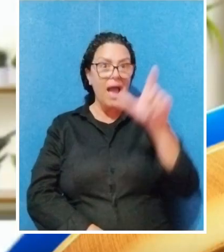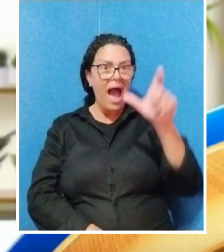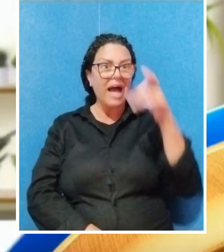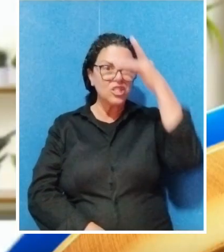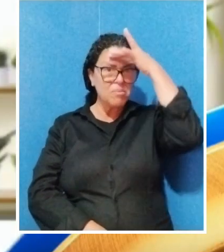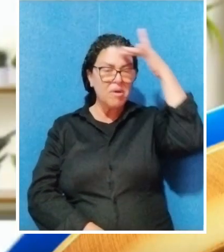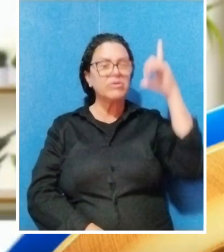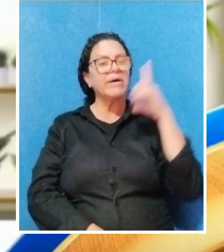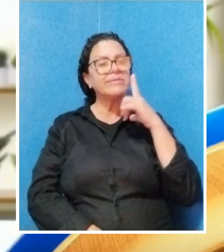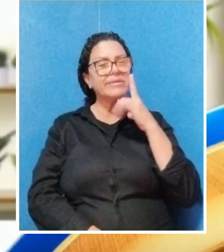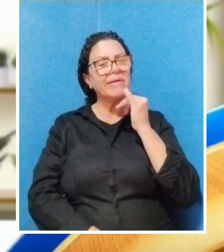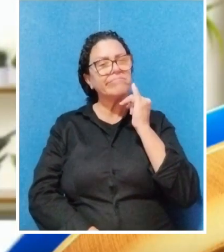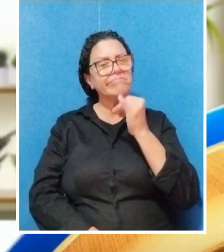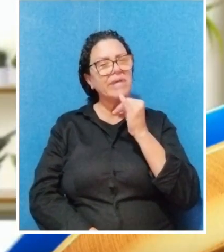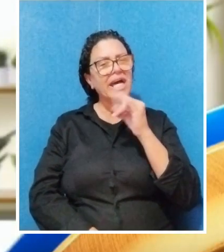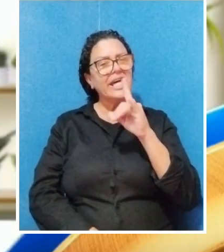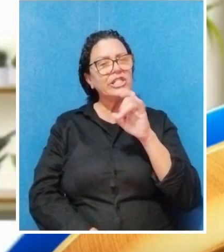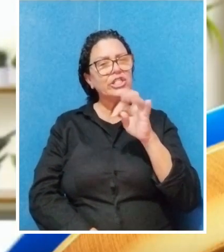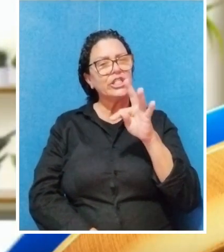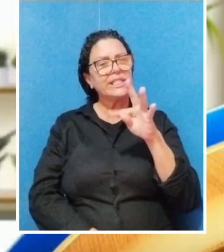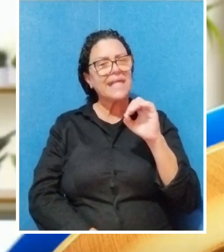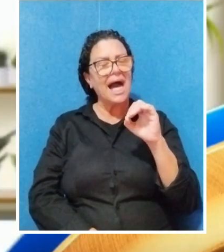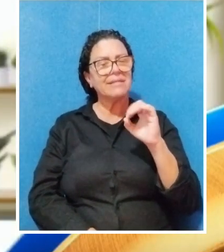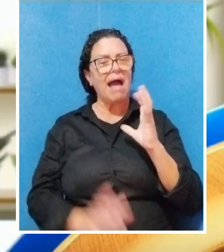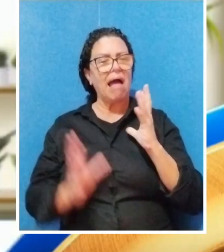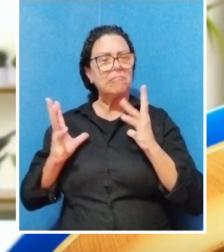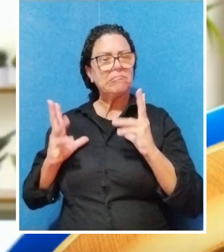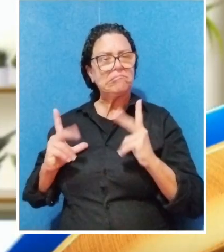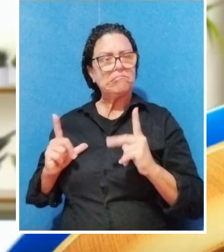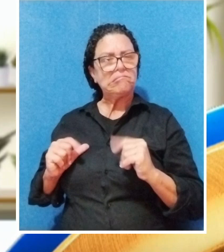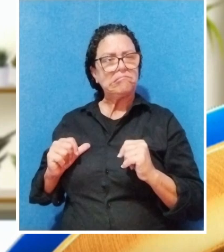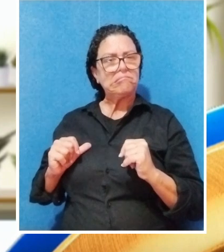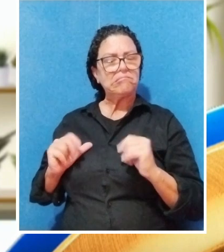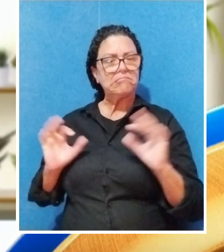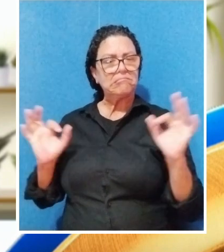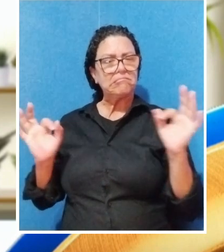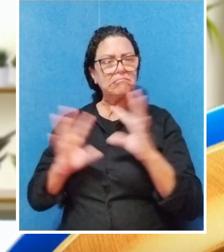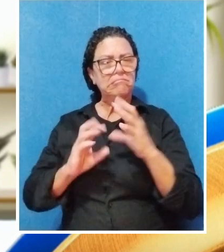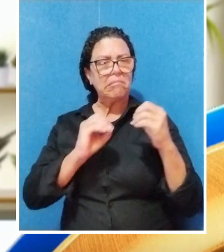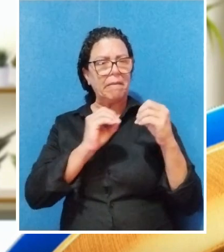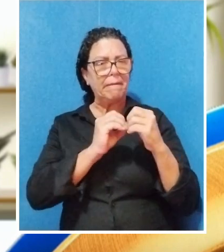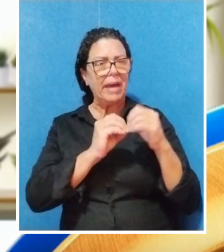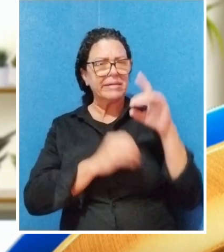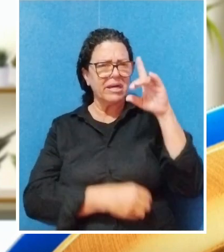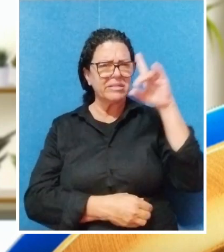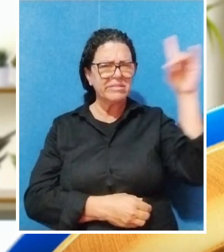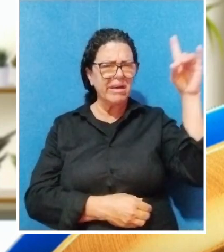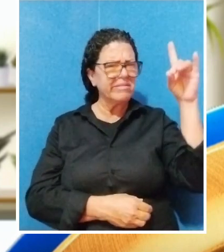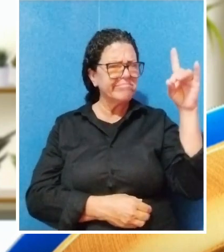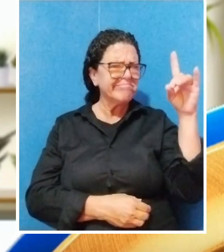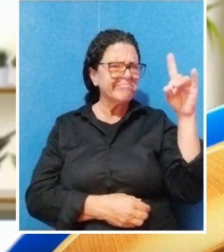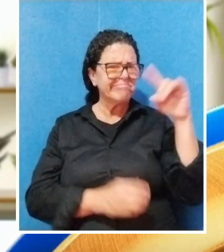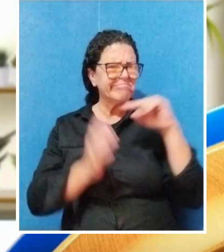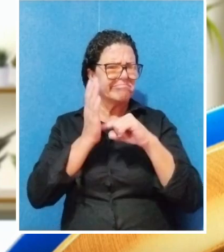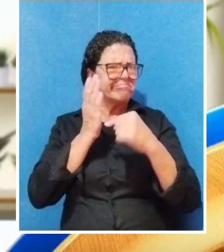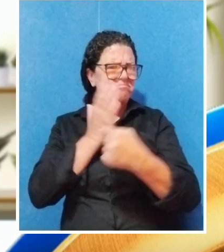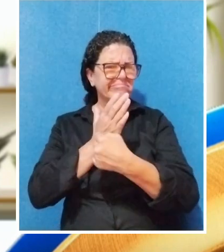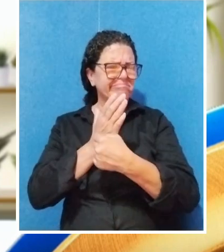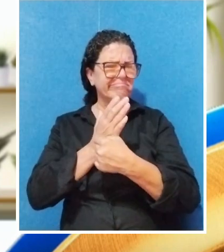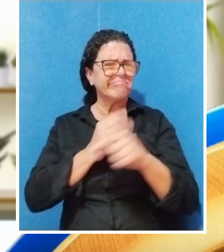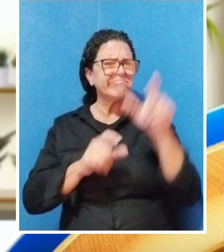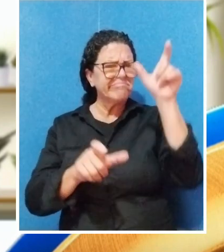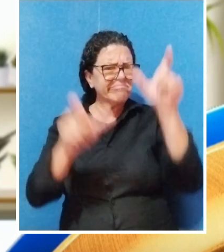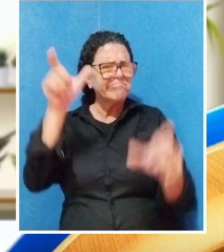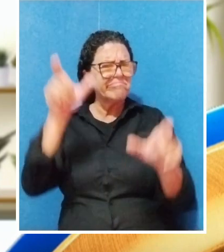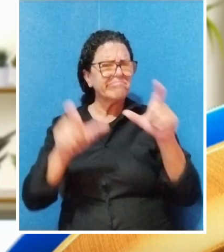As pessoas têm um ditado, a limpeza está próxima da divindade. Isso significa que os